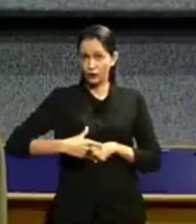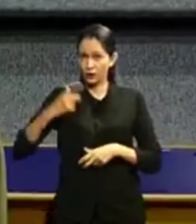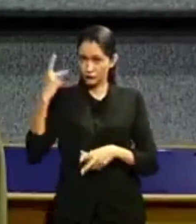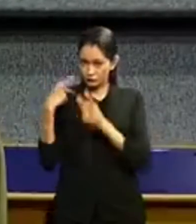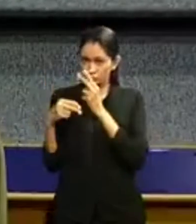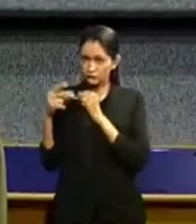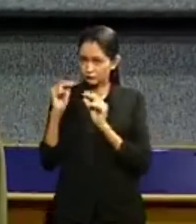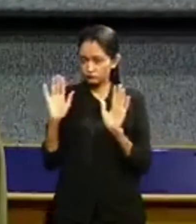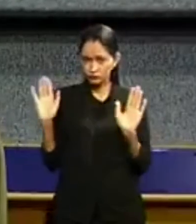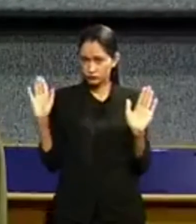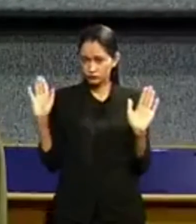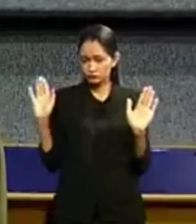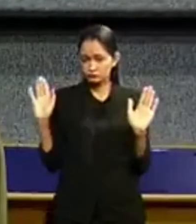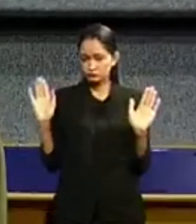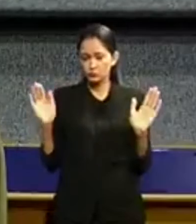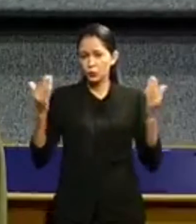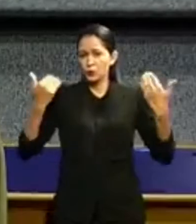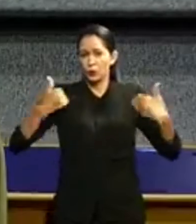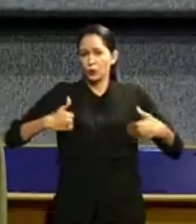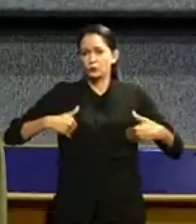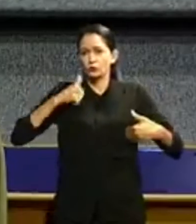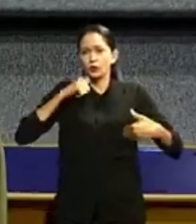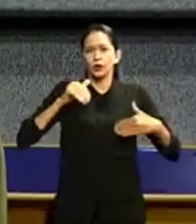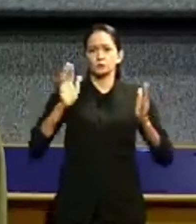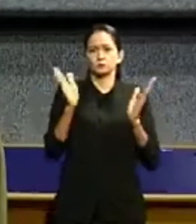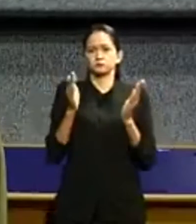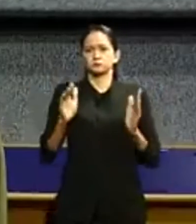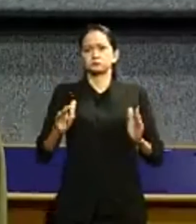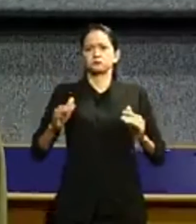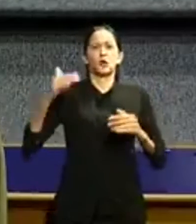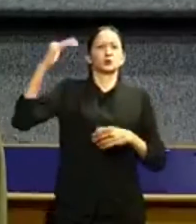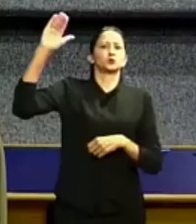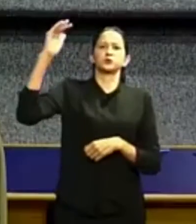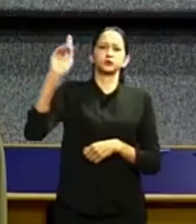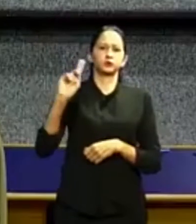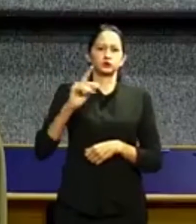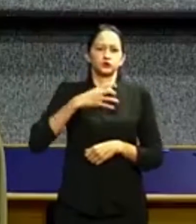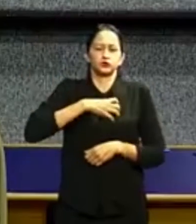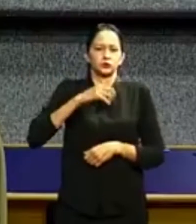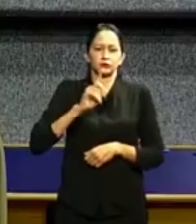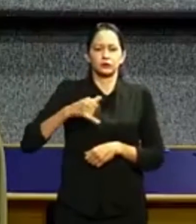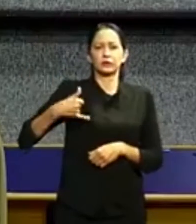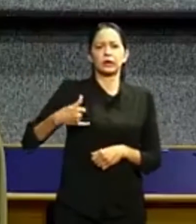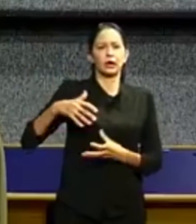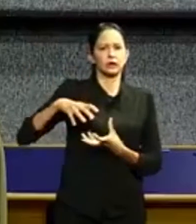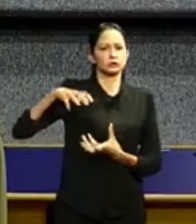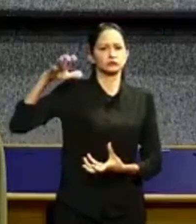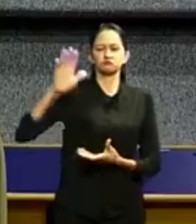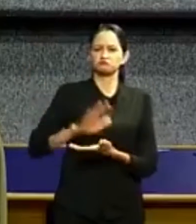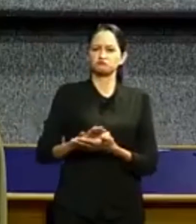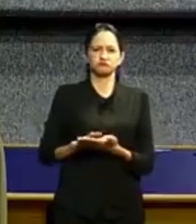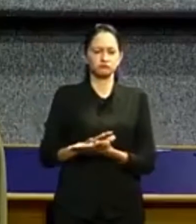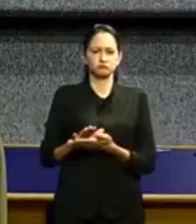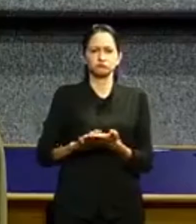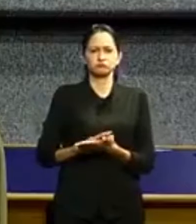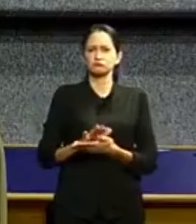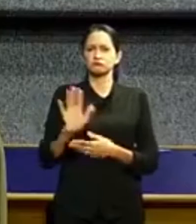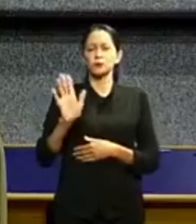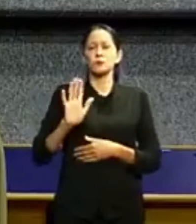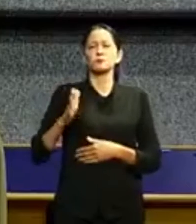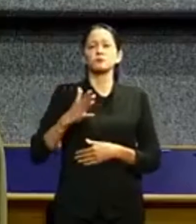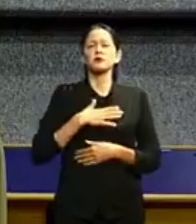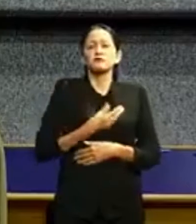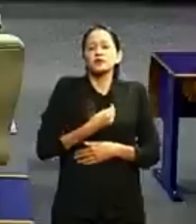ainda, não tinha corpo de mulher, não tinha idade de mulher, não tinha planos de mulher.